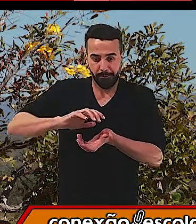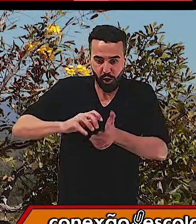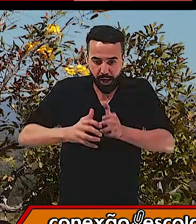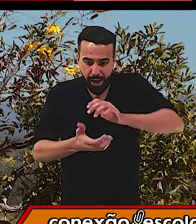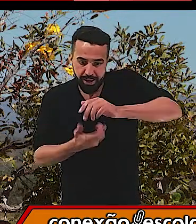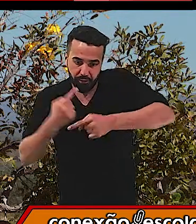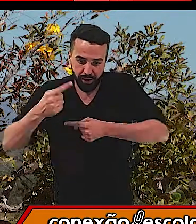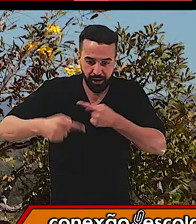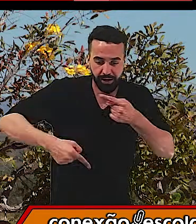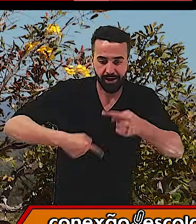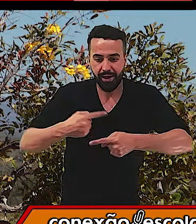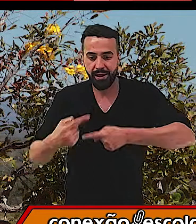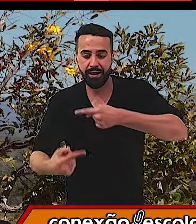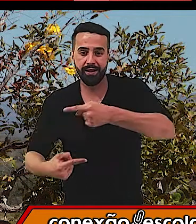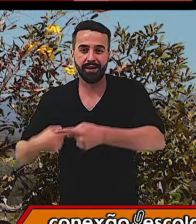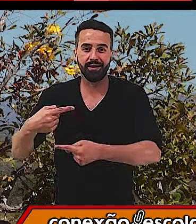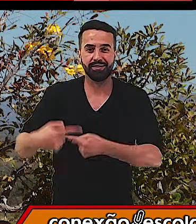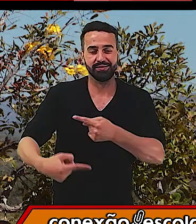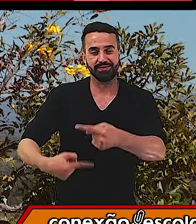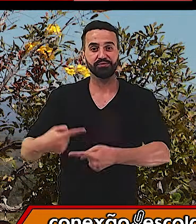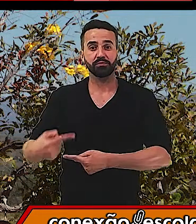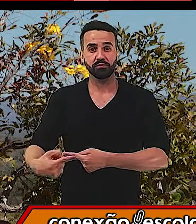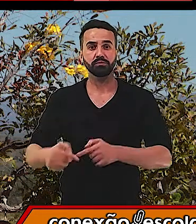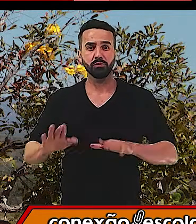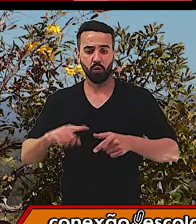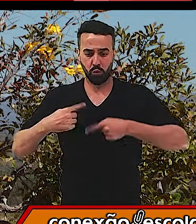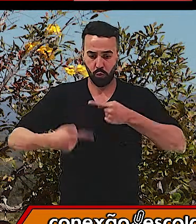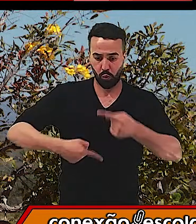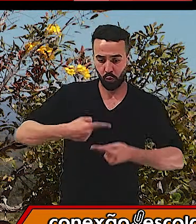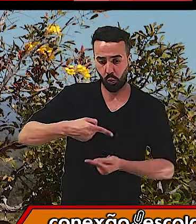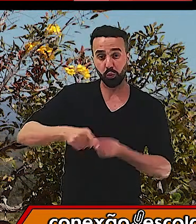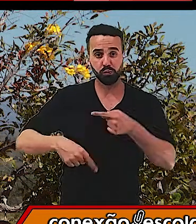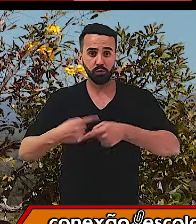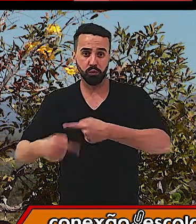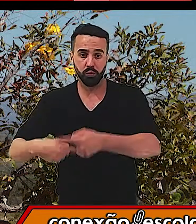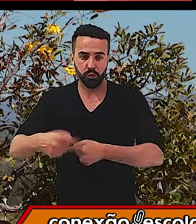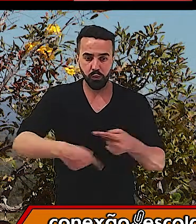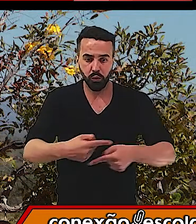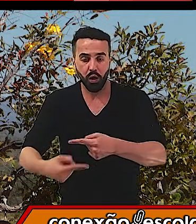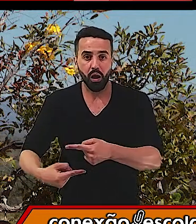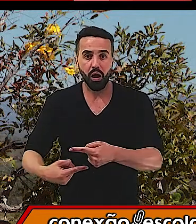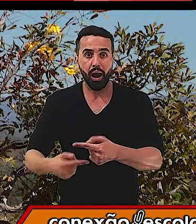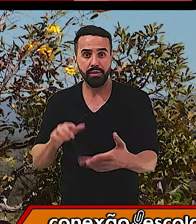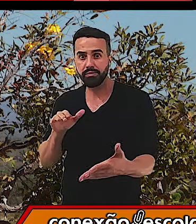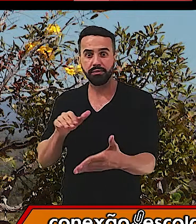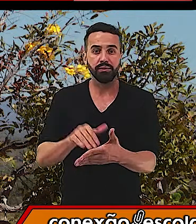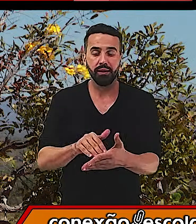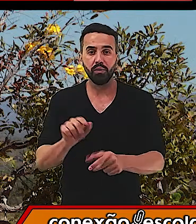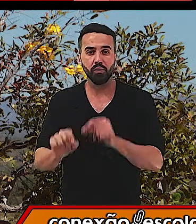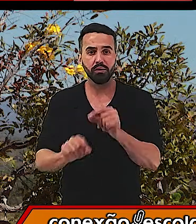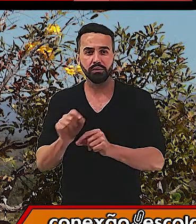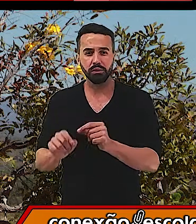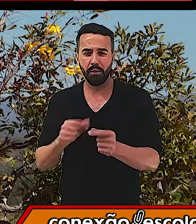saiu rolando, que rolando. E rodou, rodou, rodou, rodou, até que chegou perto de